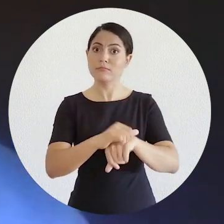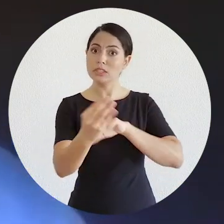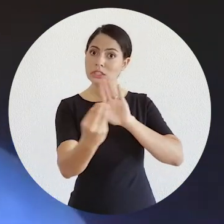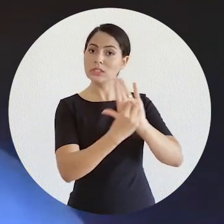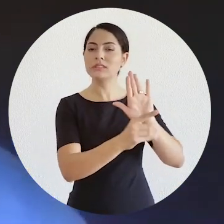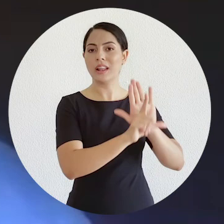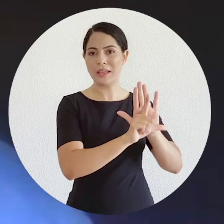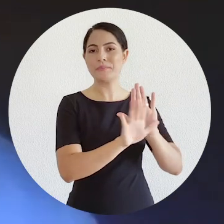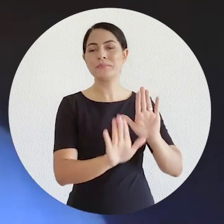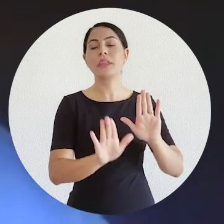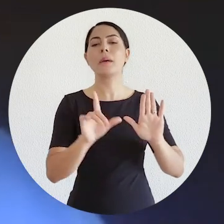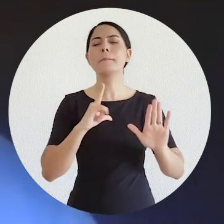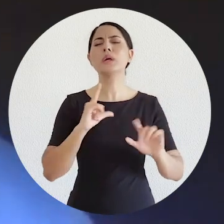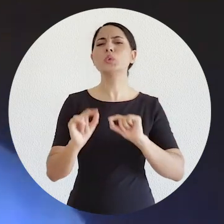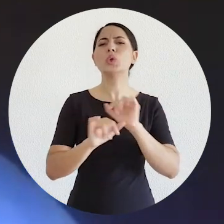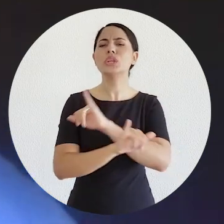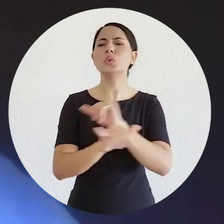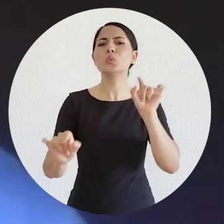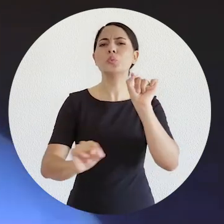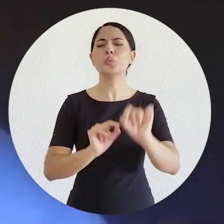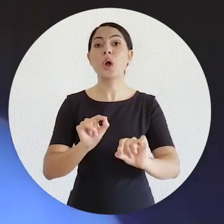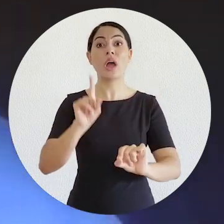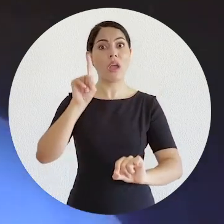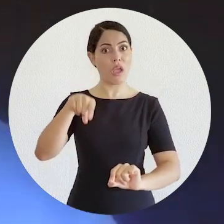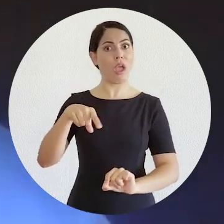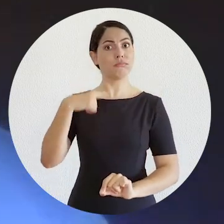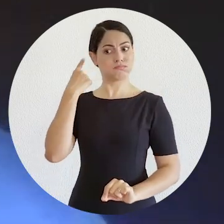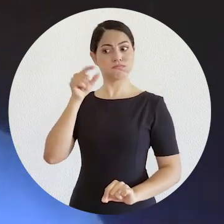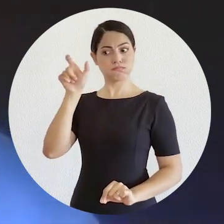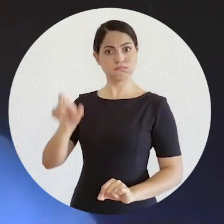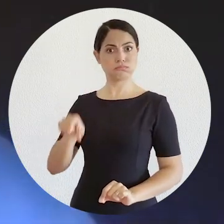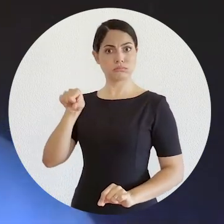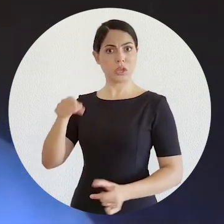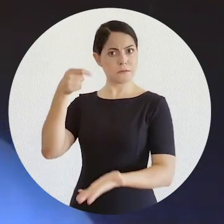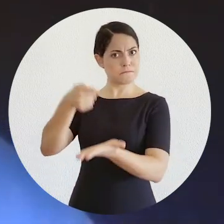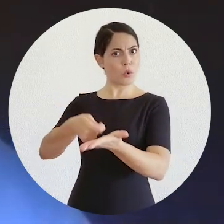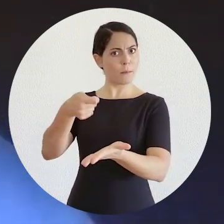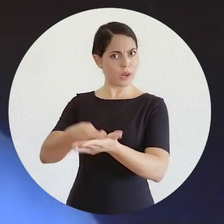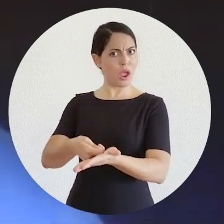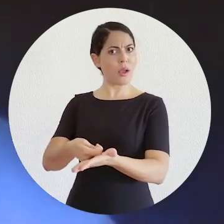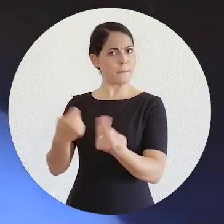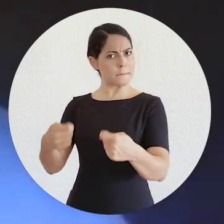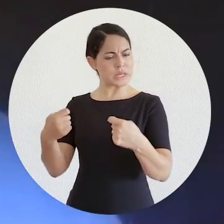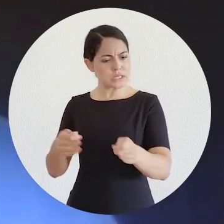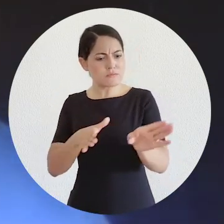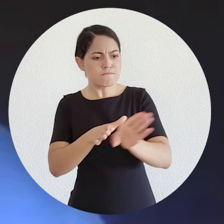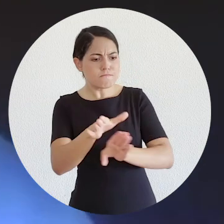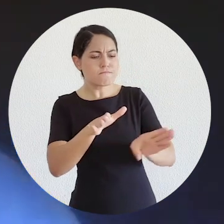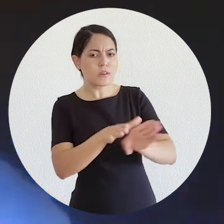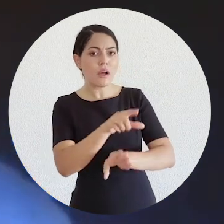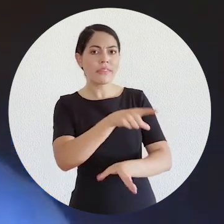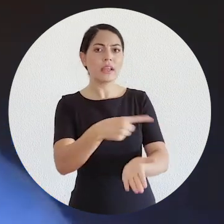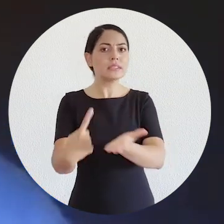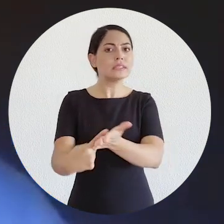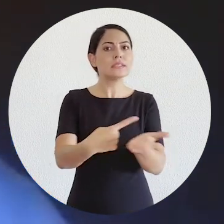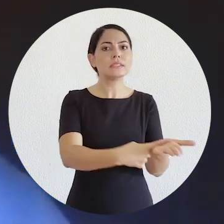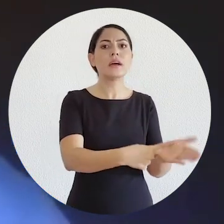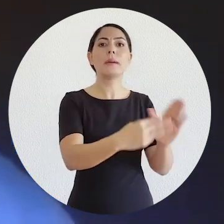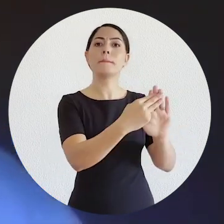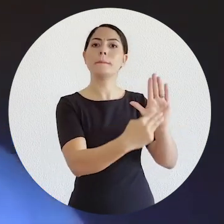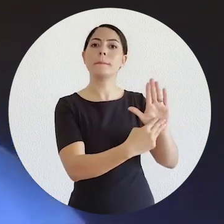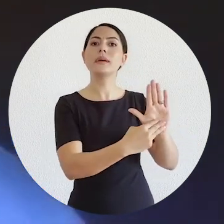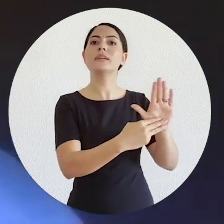Então, princípio, o a gente fala é é, sim, é dever do advogado orientar seu cliente para a